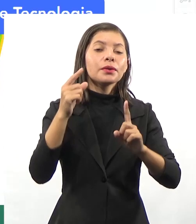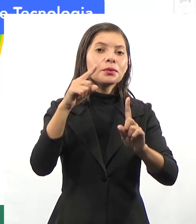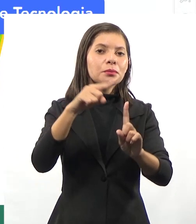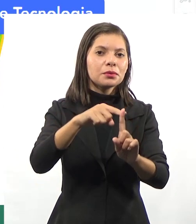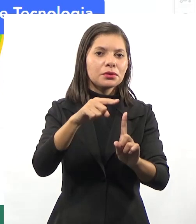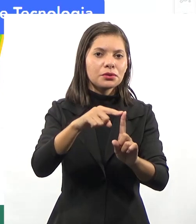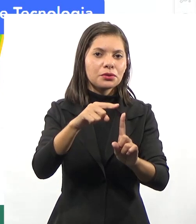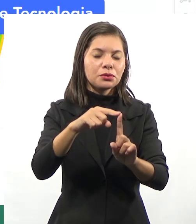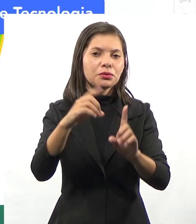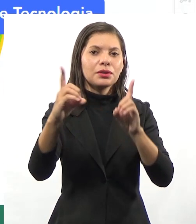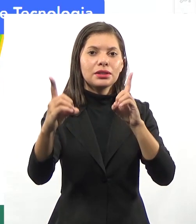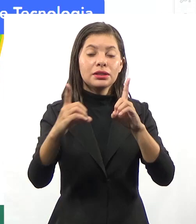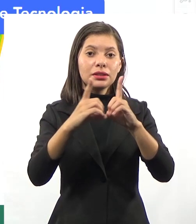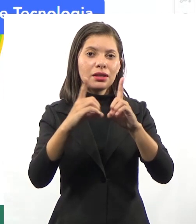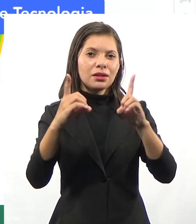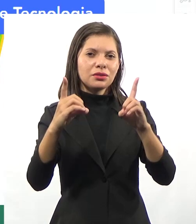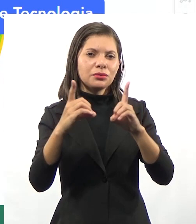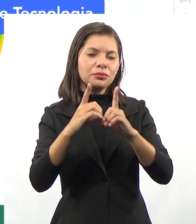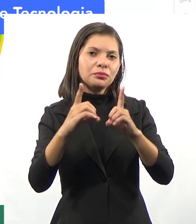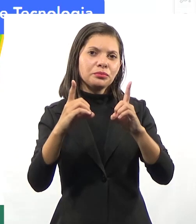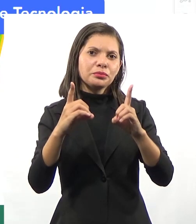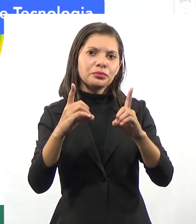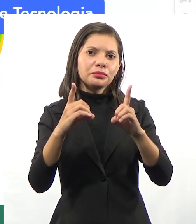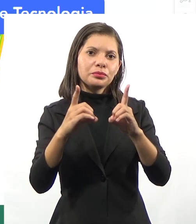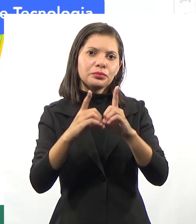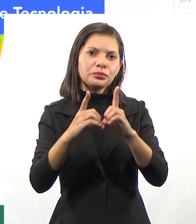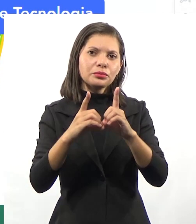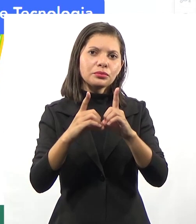E quanto aos objetivos didáticos,